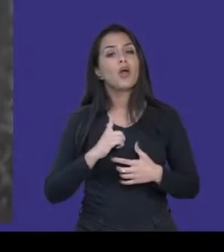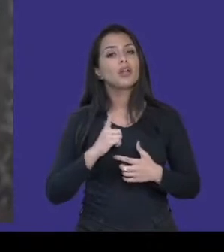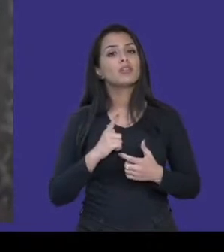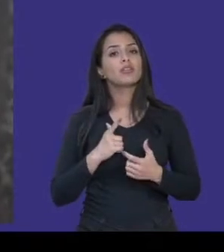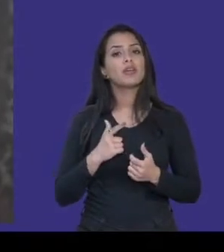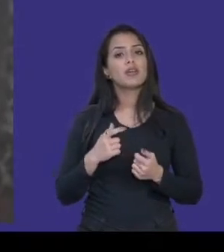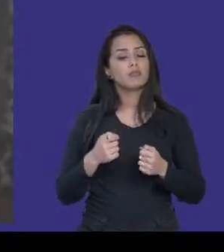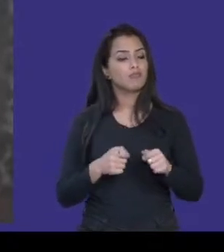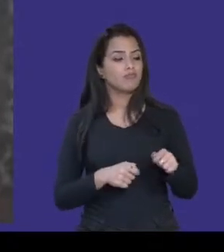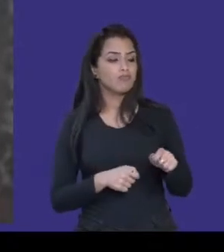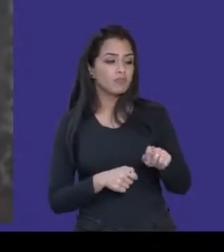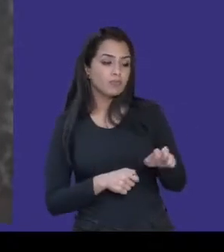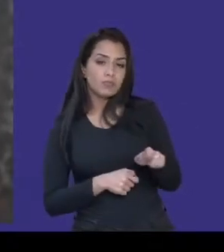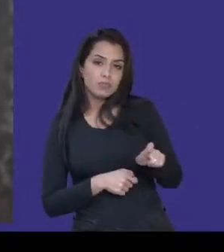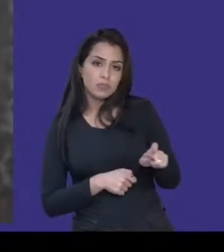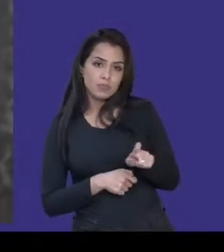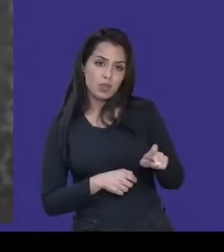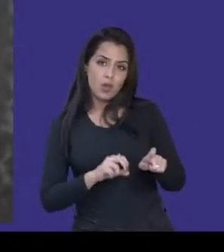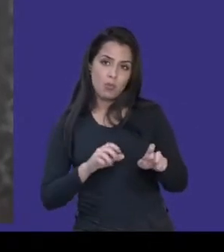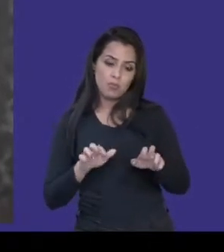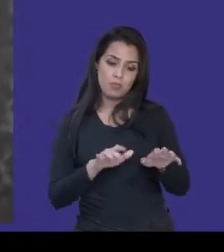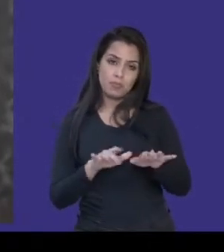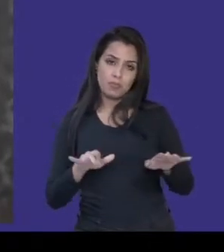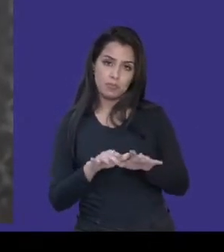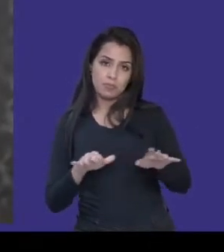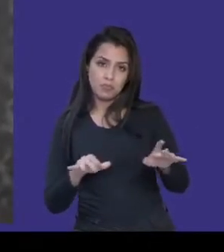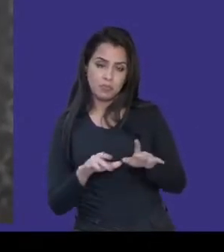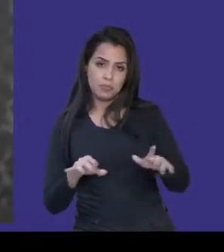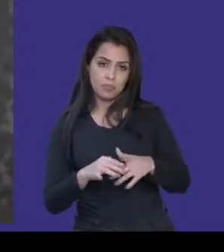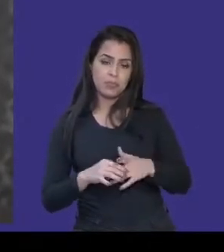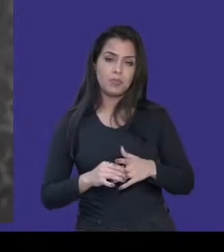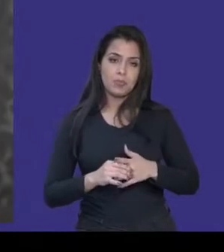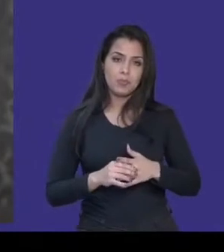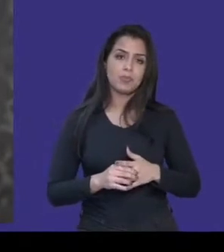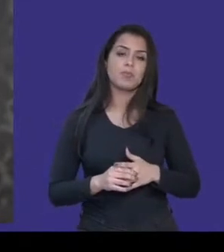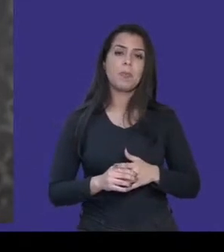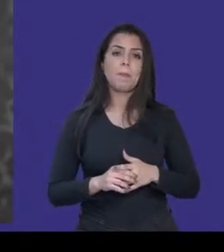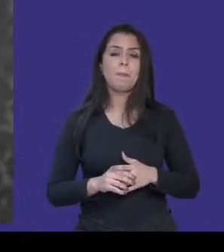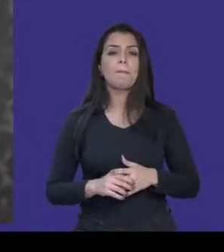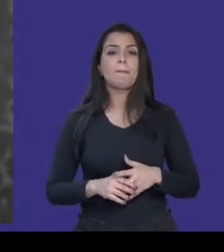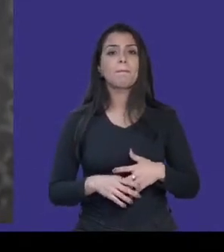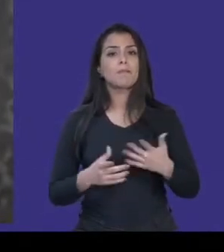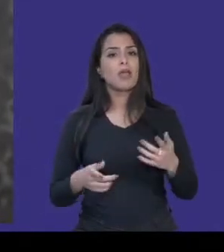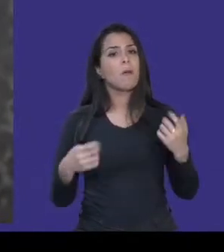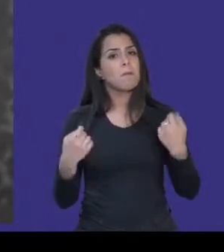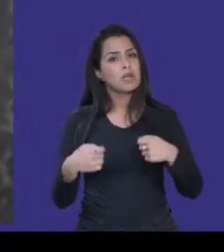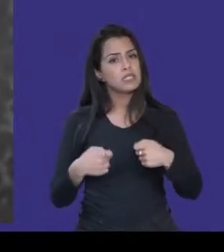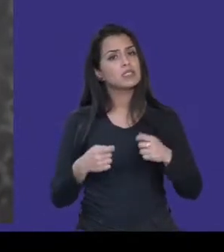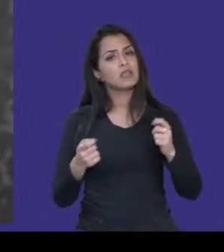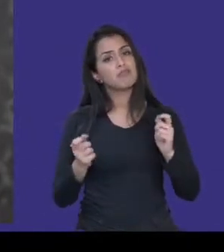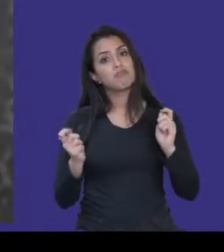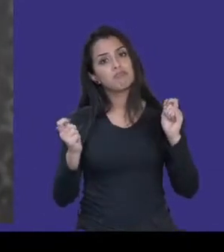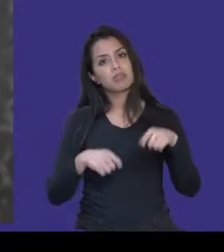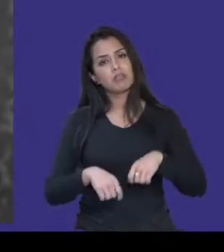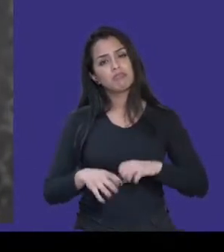funcionam com o teclado. Esses controles são identificados claramente e podem ser lidos pelos leitores